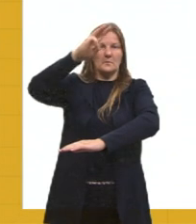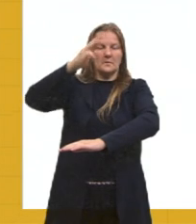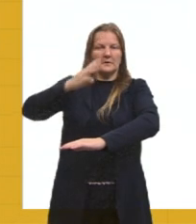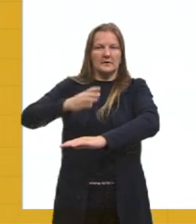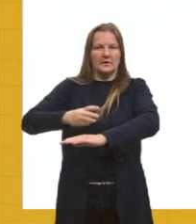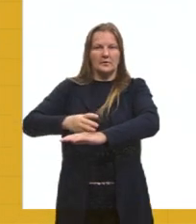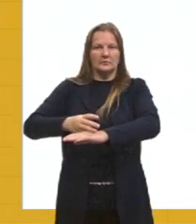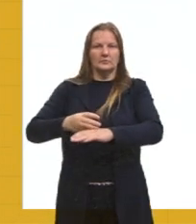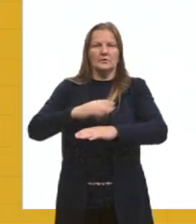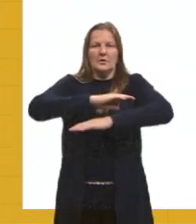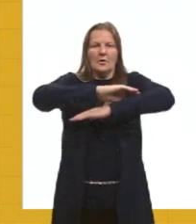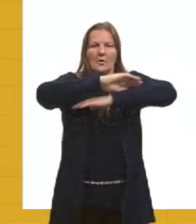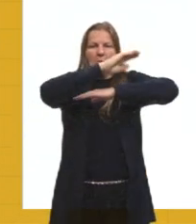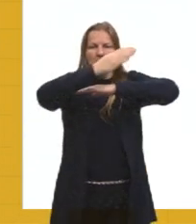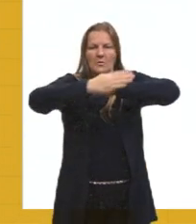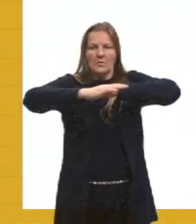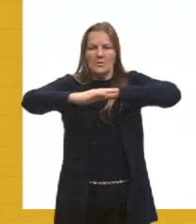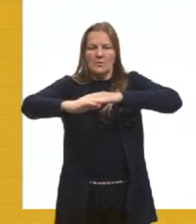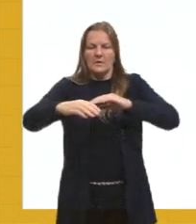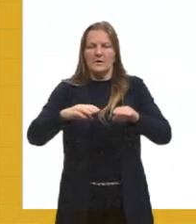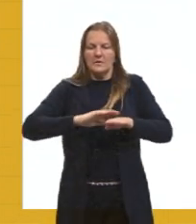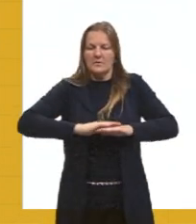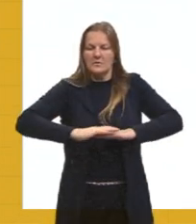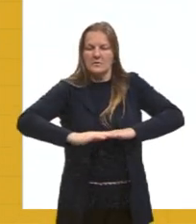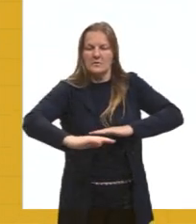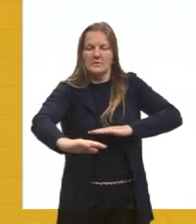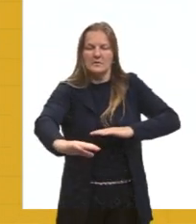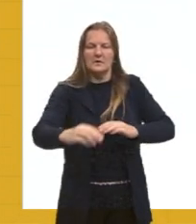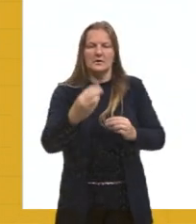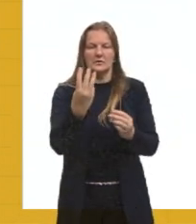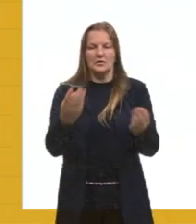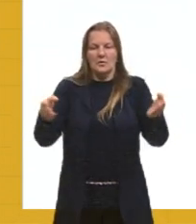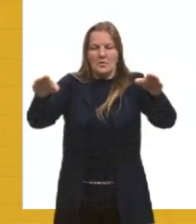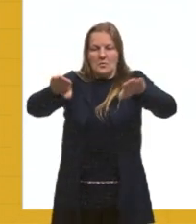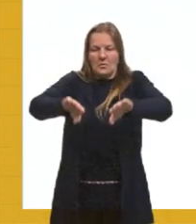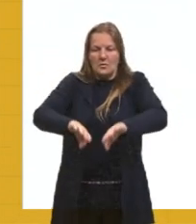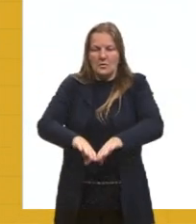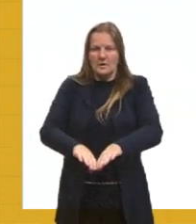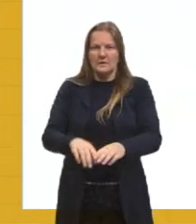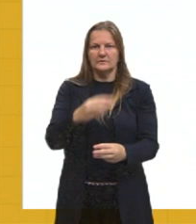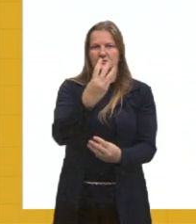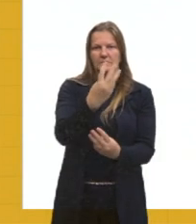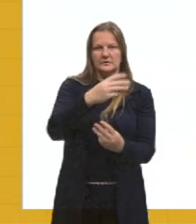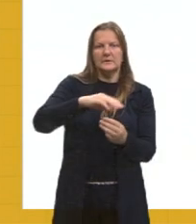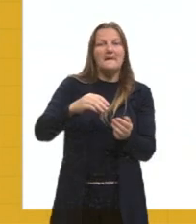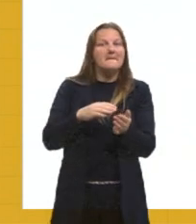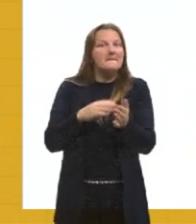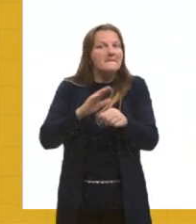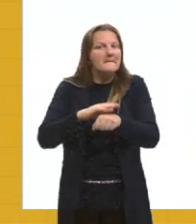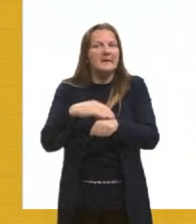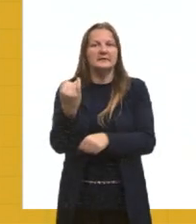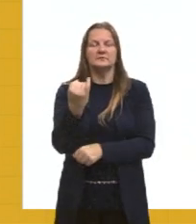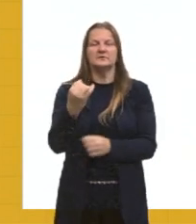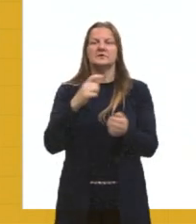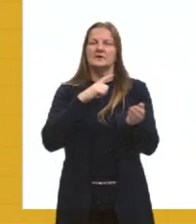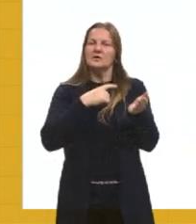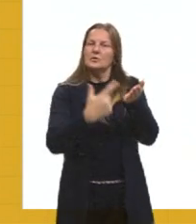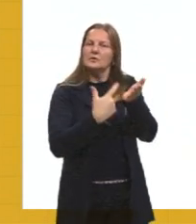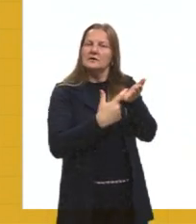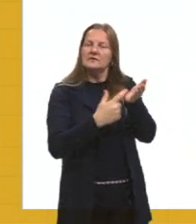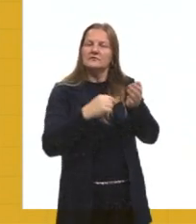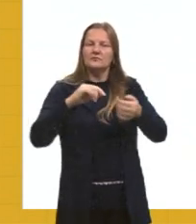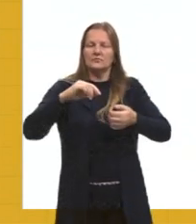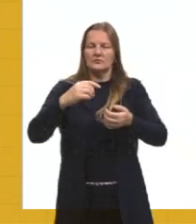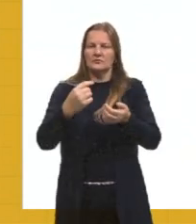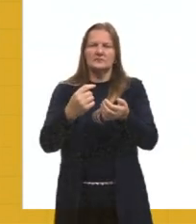grandes relevos brasileiros. E aqui eu trago um mapa do primeiro professor, o professor Haroldo de Azevedo, que ele faz esse mapa,